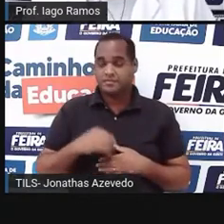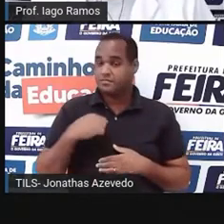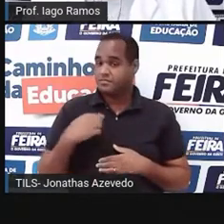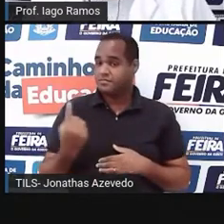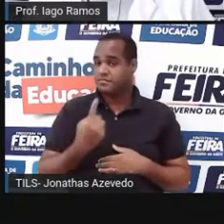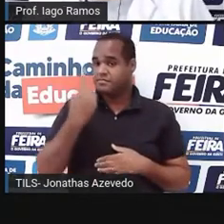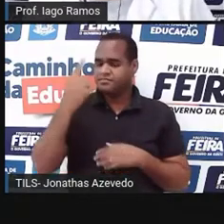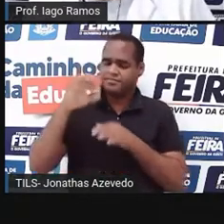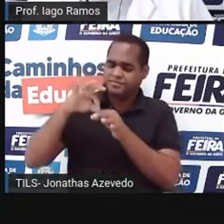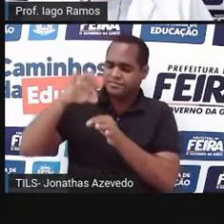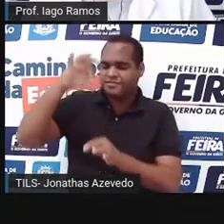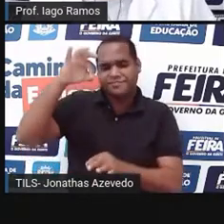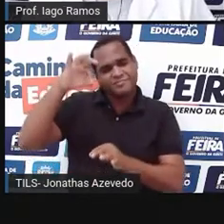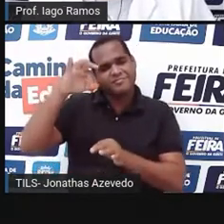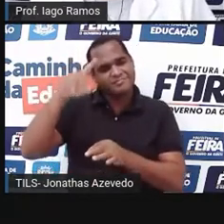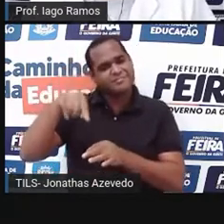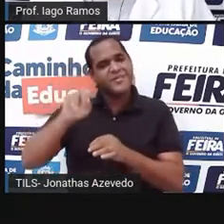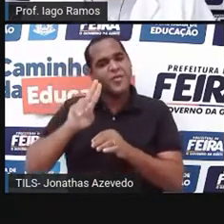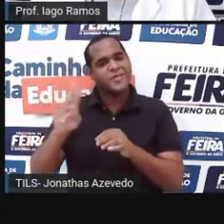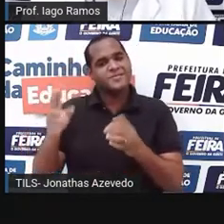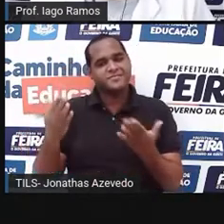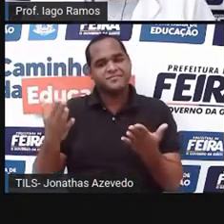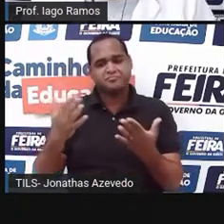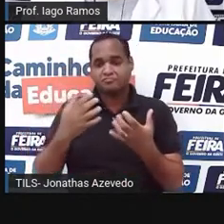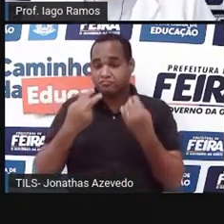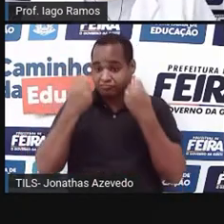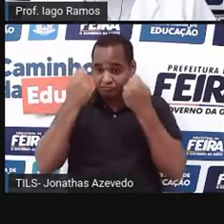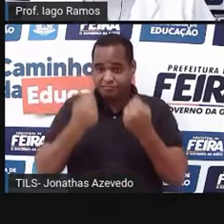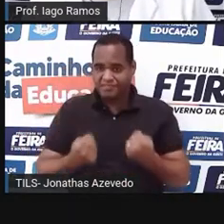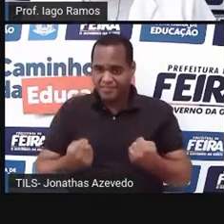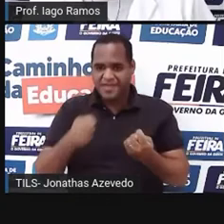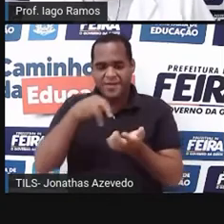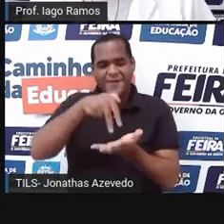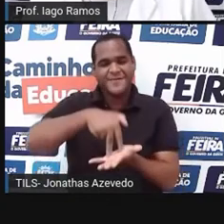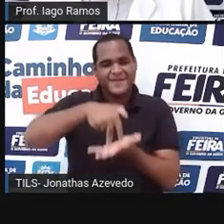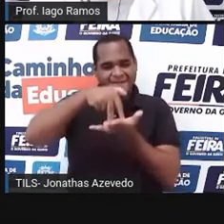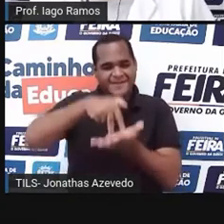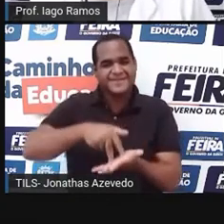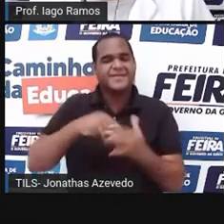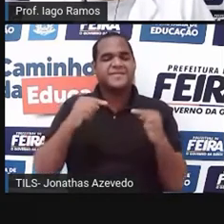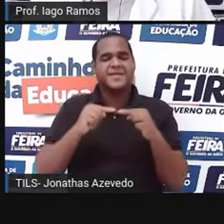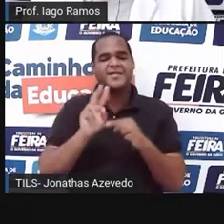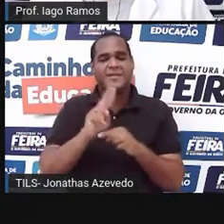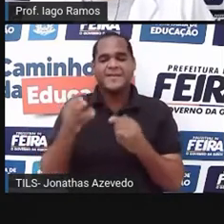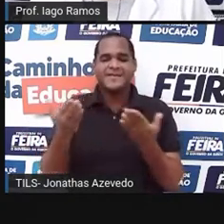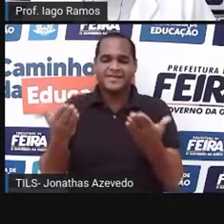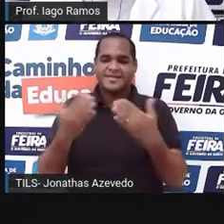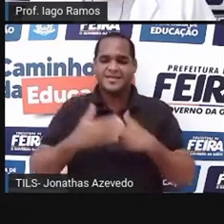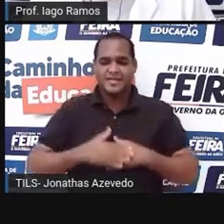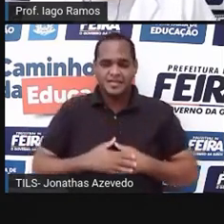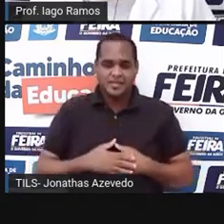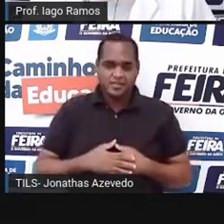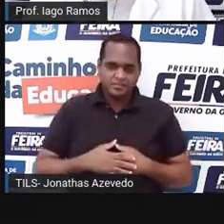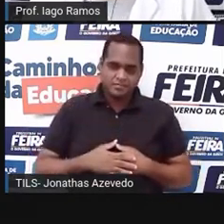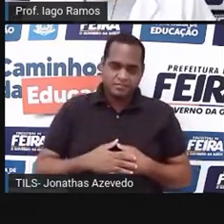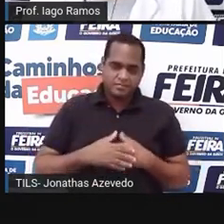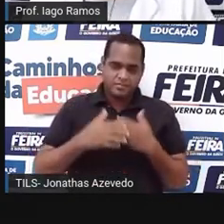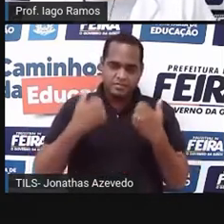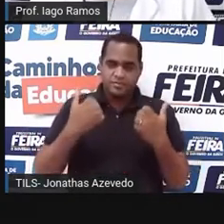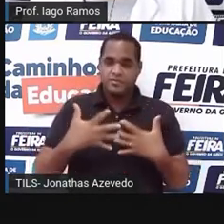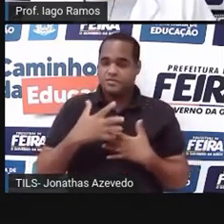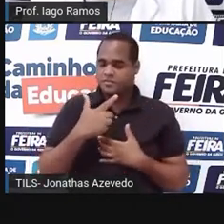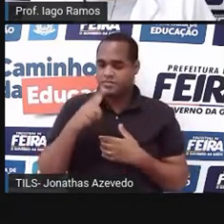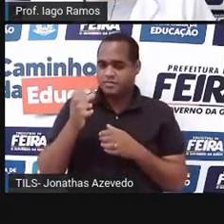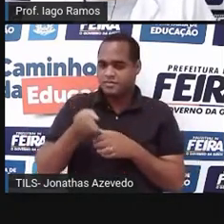medida, é uma grandeza. A nossa massa corporal é uma medida, é uma grandeza, né? A quantidade